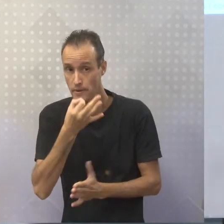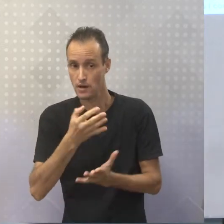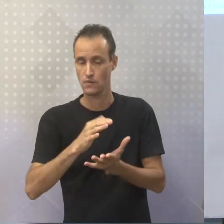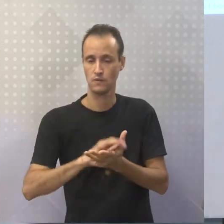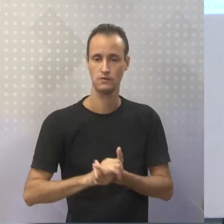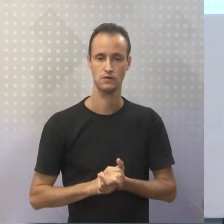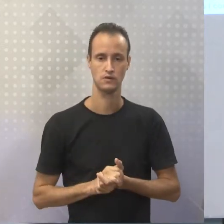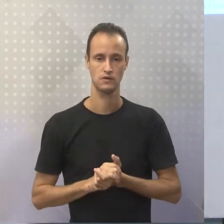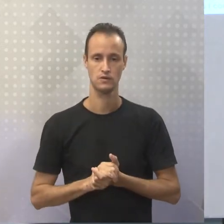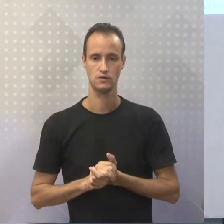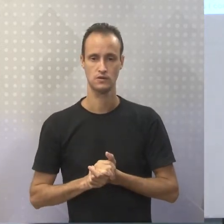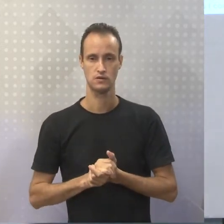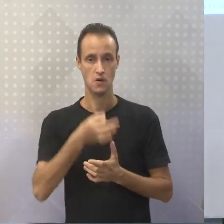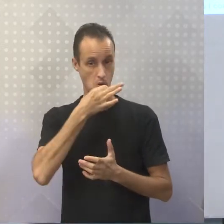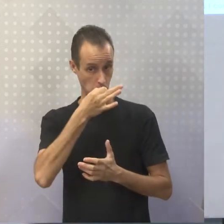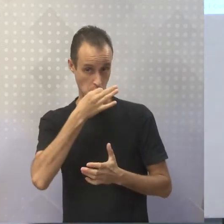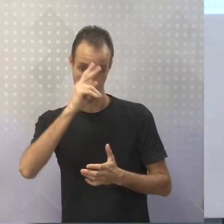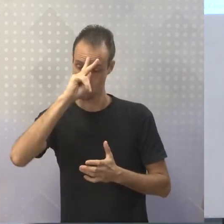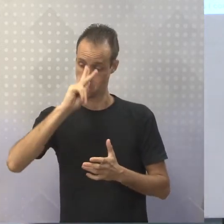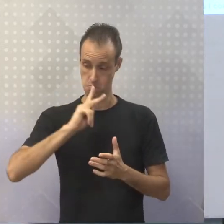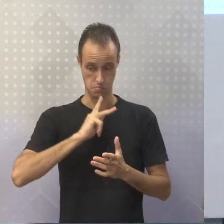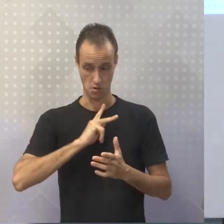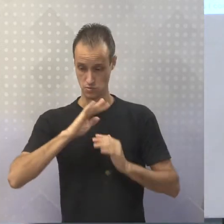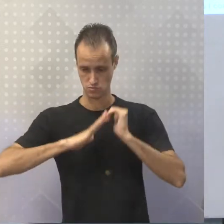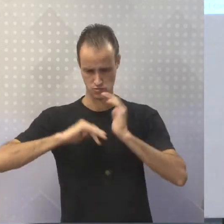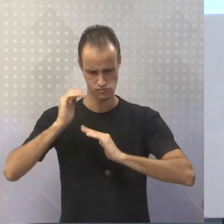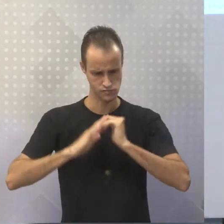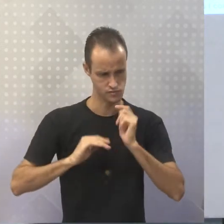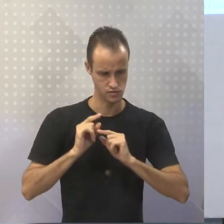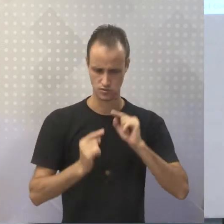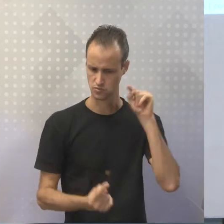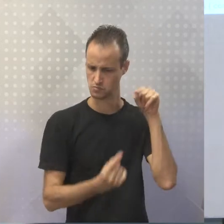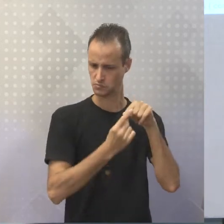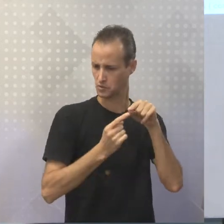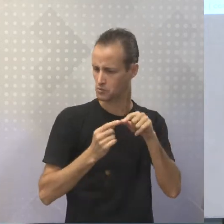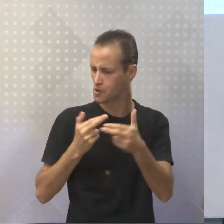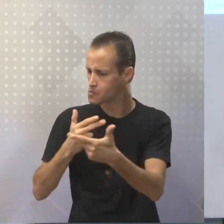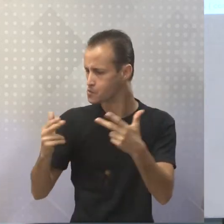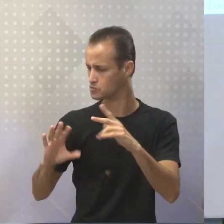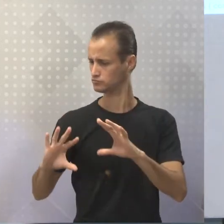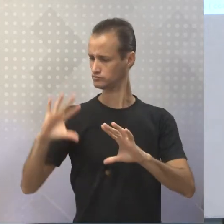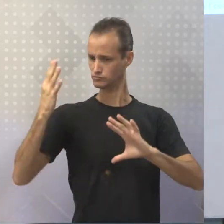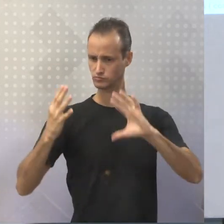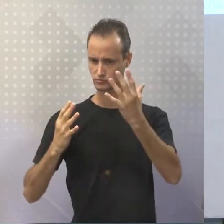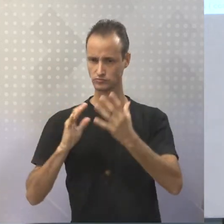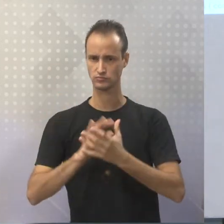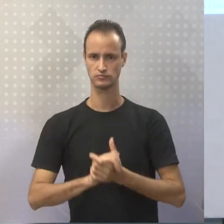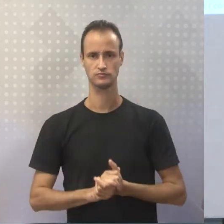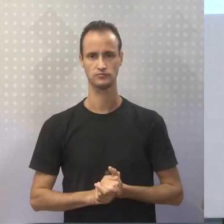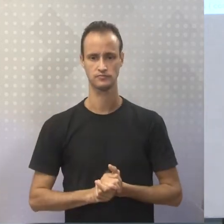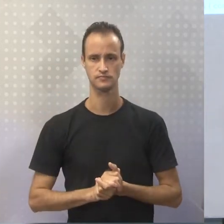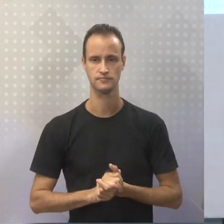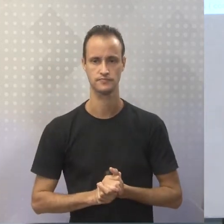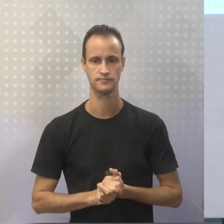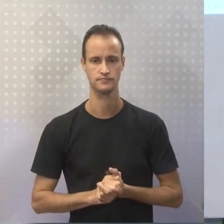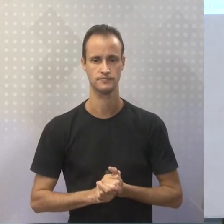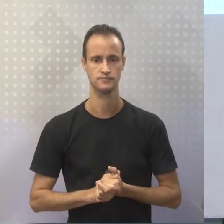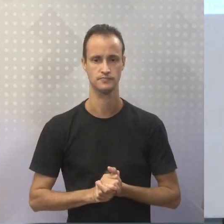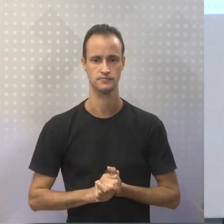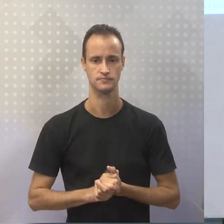é a sua opinião sobre um fato. Ou seja, aquele fato ali,